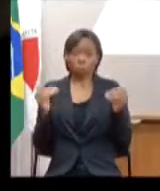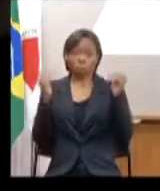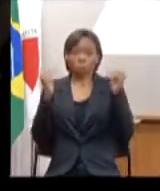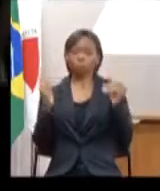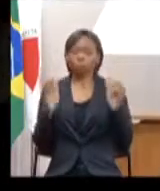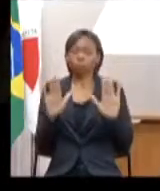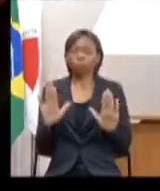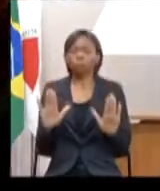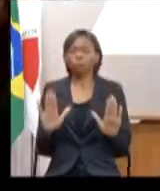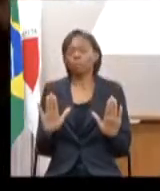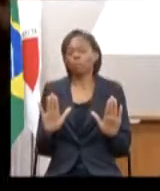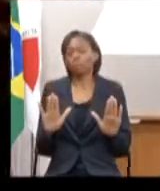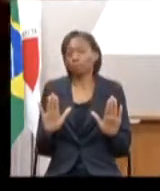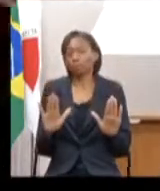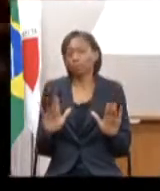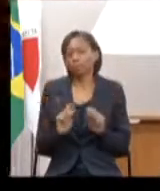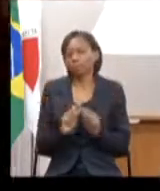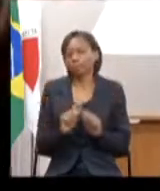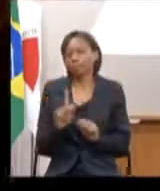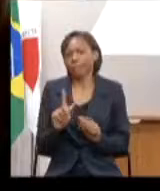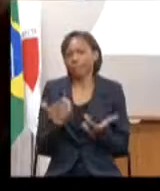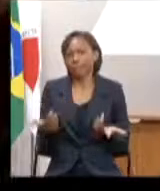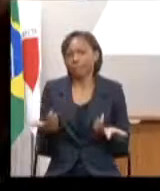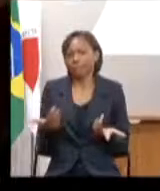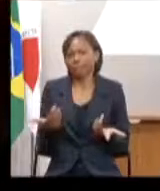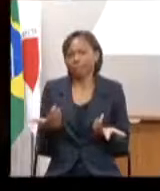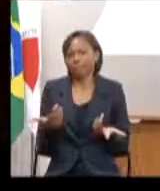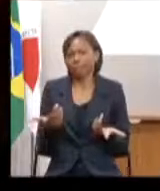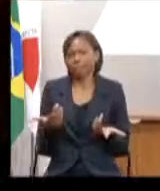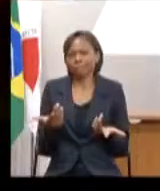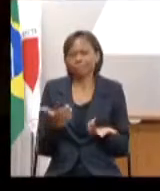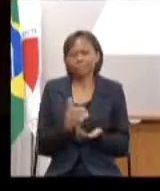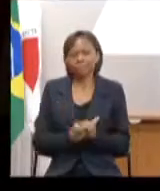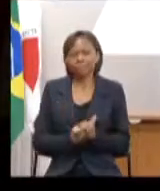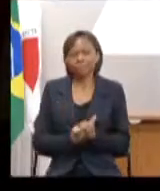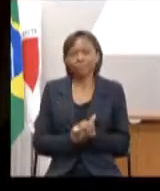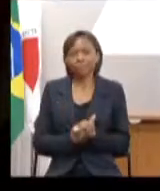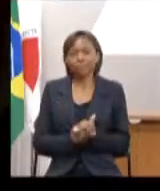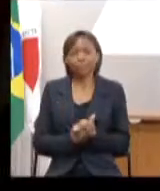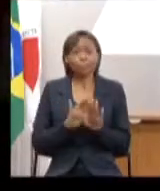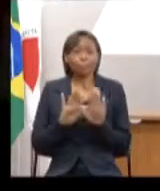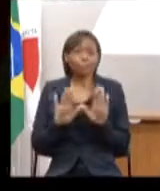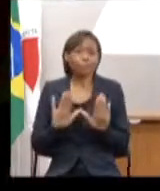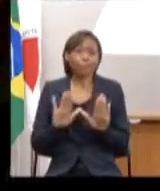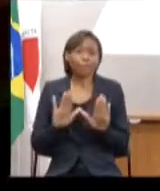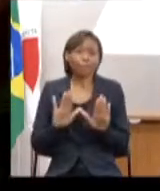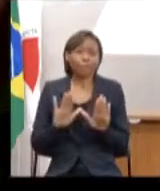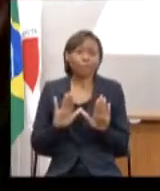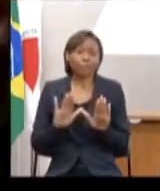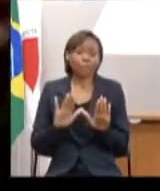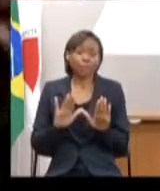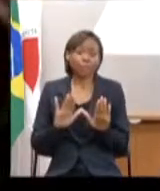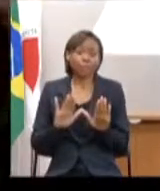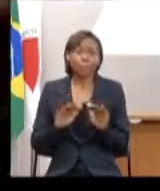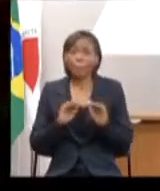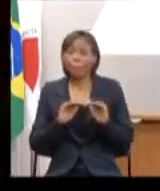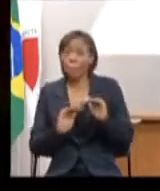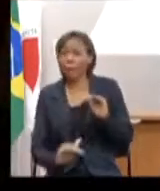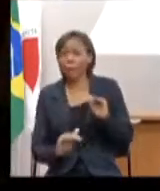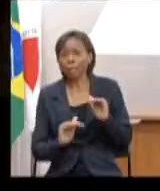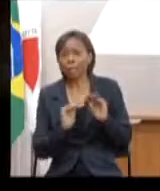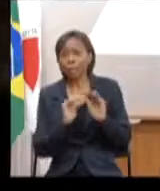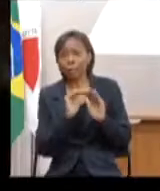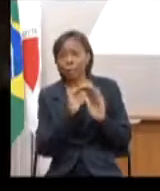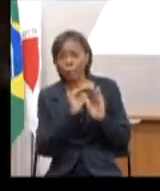gostarido, pelo menos os propositores das emendas, mas nem tão baixa feito parece,